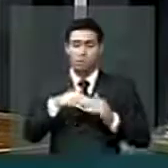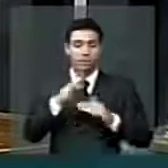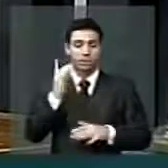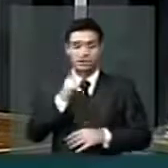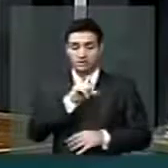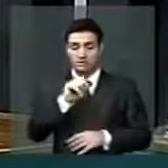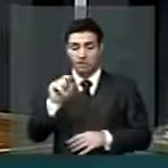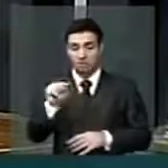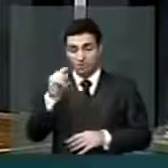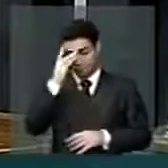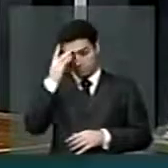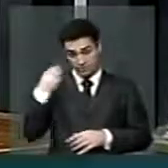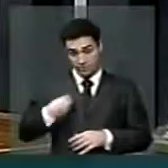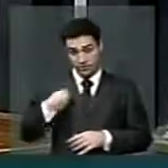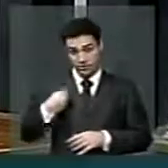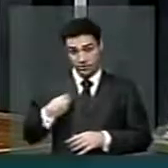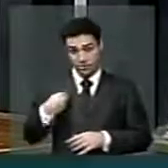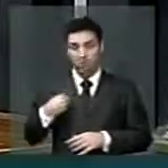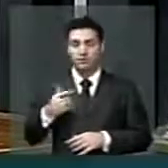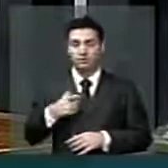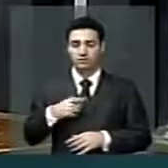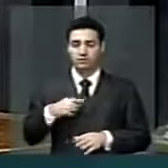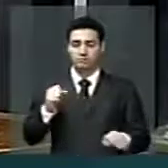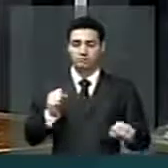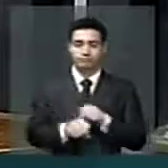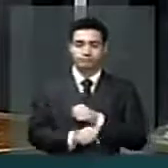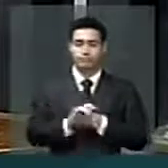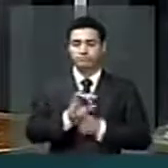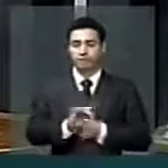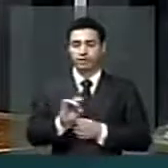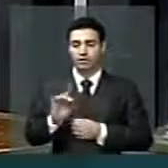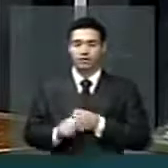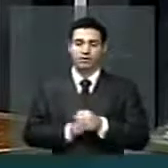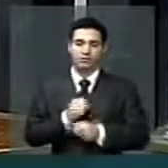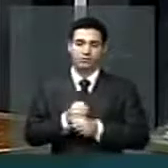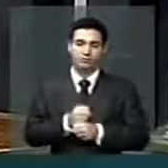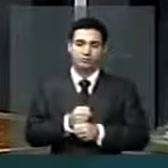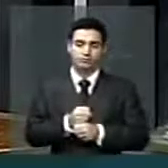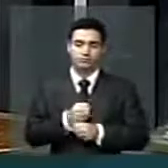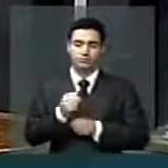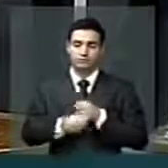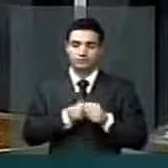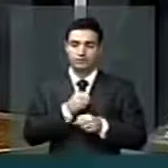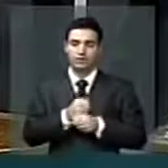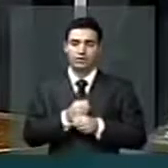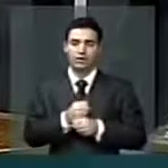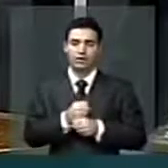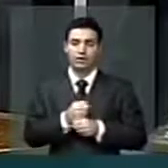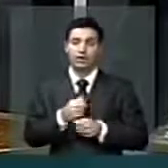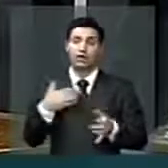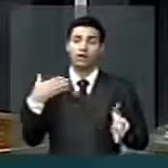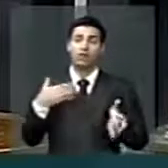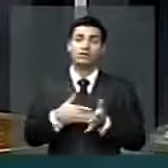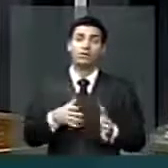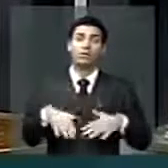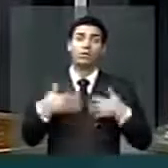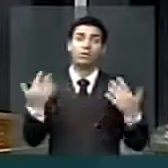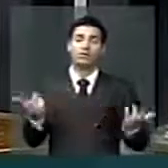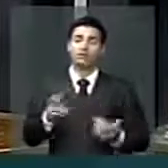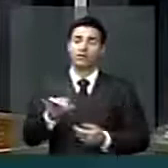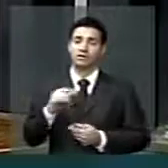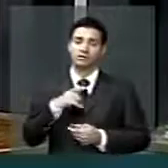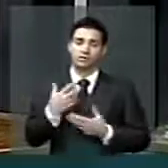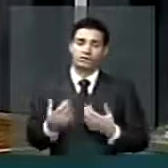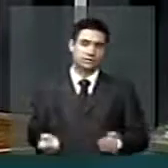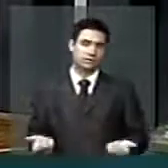mil brasileiros são assassinados a cada ano. Até quando vamos tolerar essa situação? Chega! As